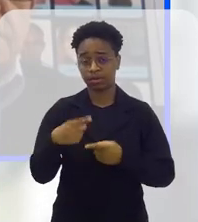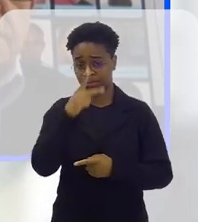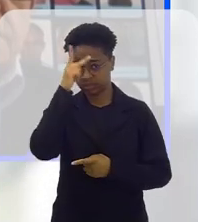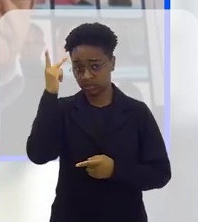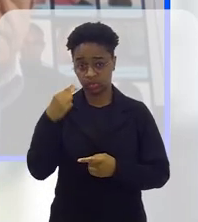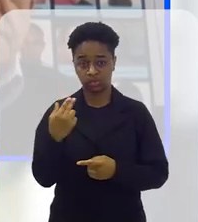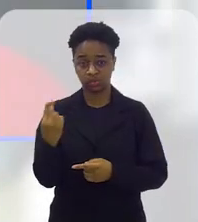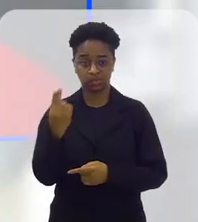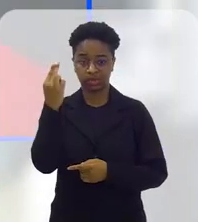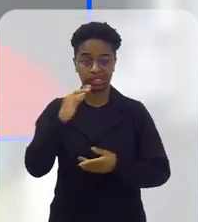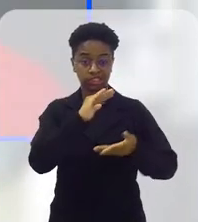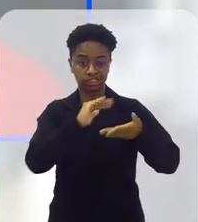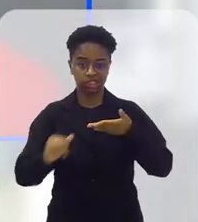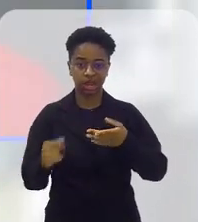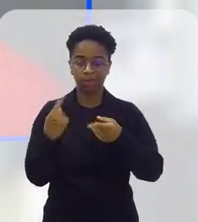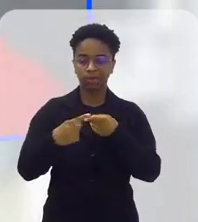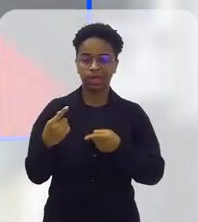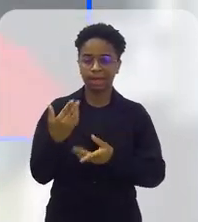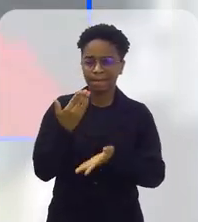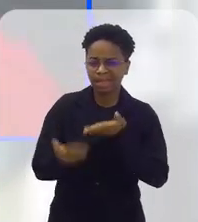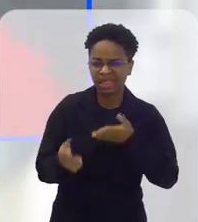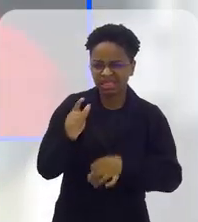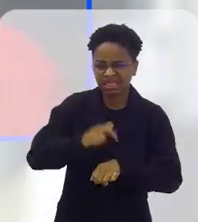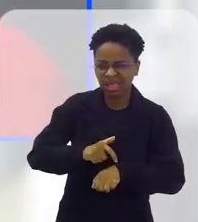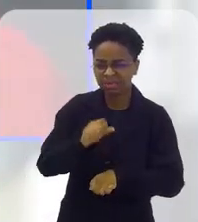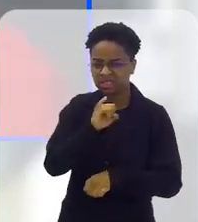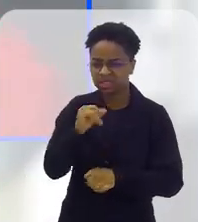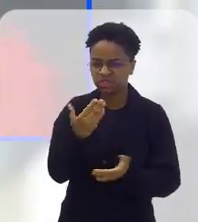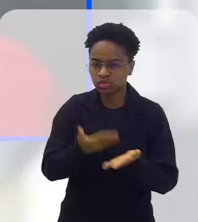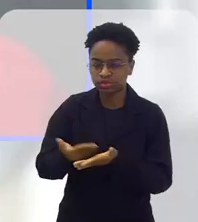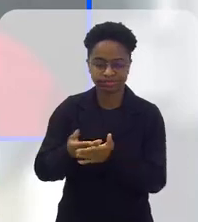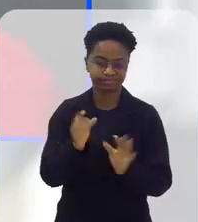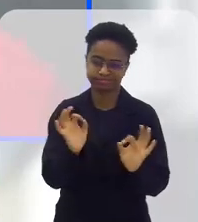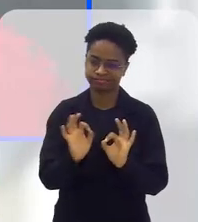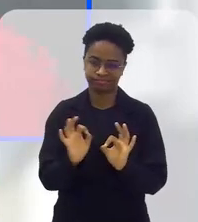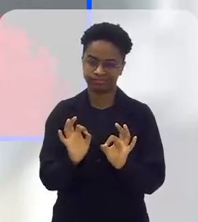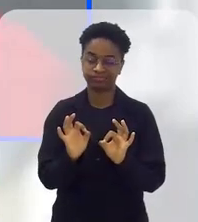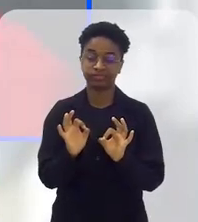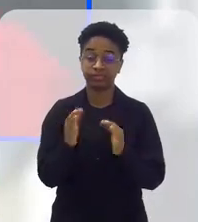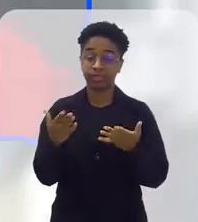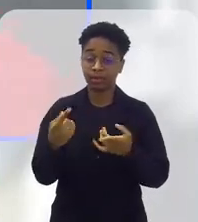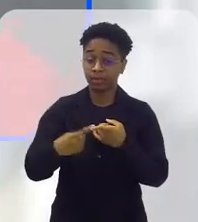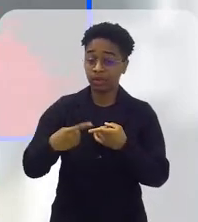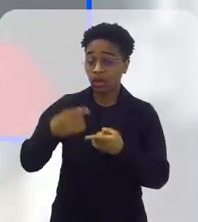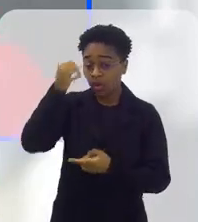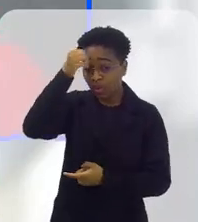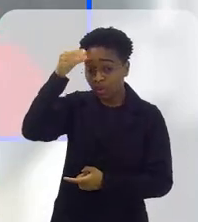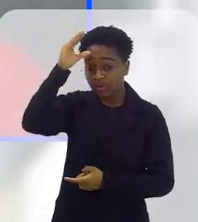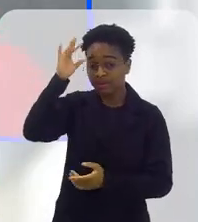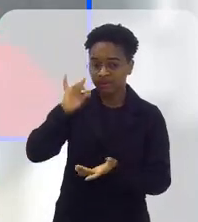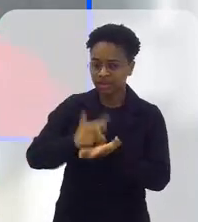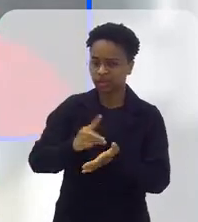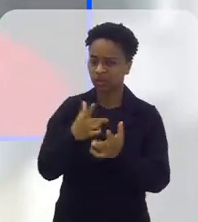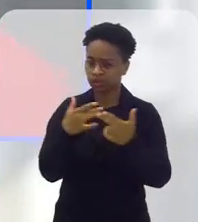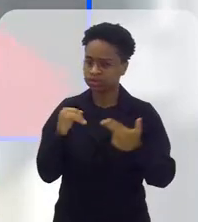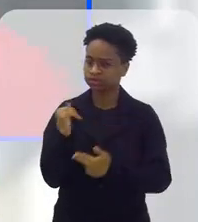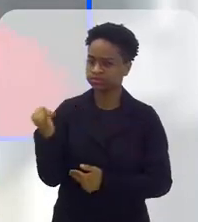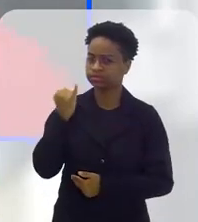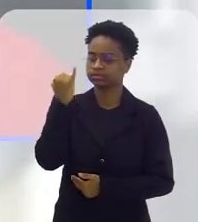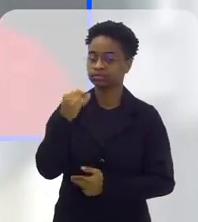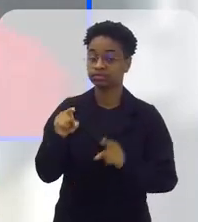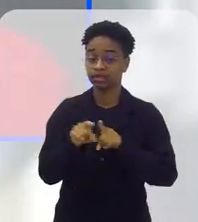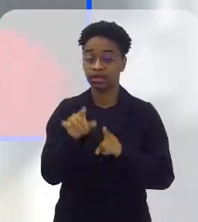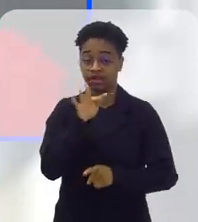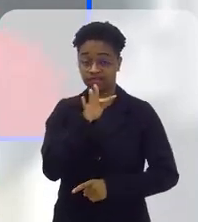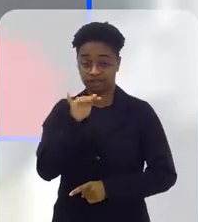pode tirar da gente. A gente nunca está perdendo tempo quando a gente está adquirindo conhecimento. Conhecimento é algo precioso.